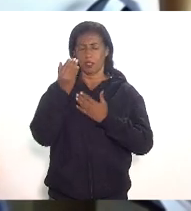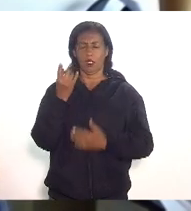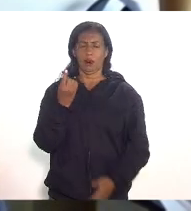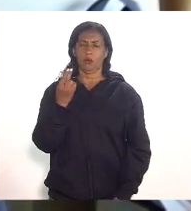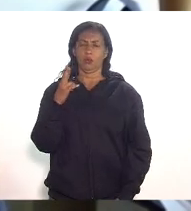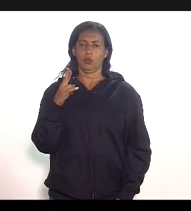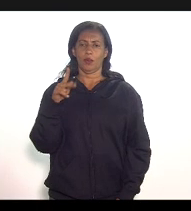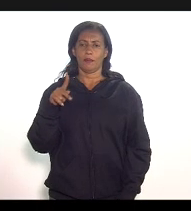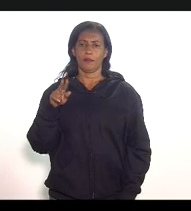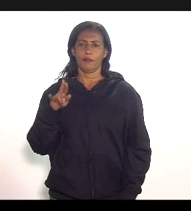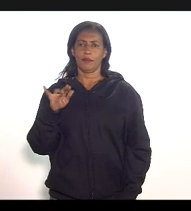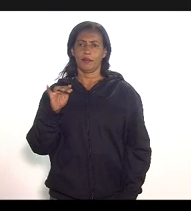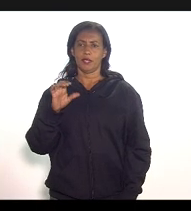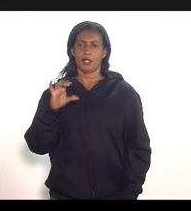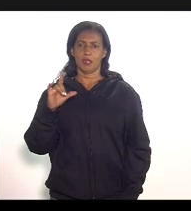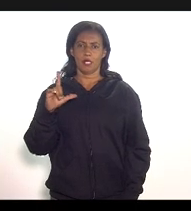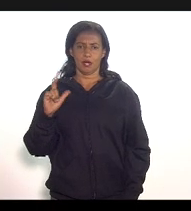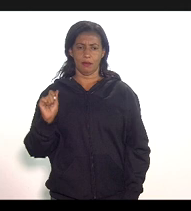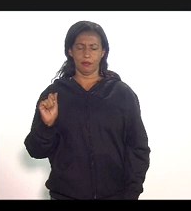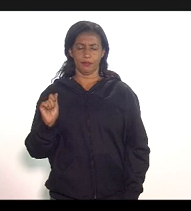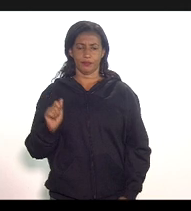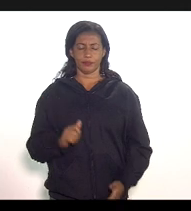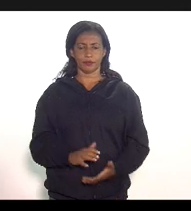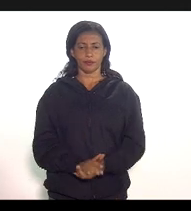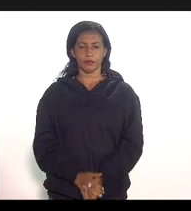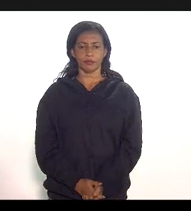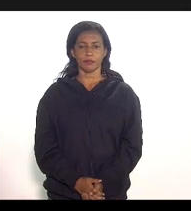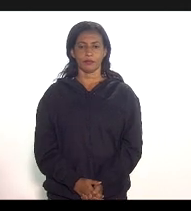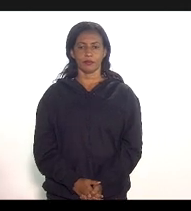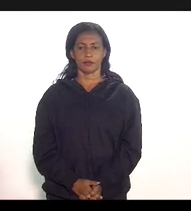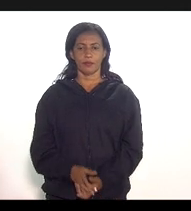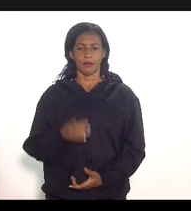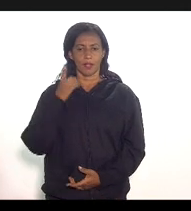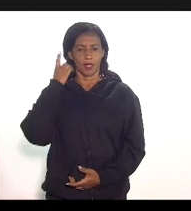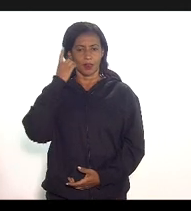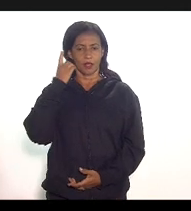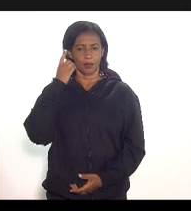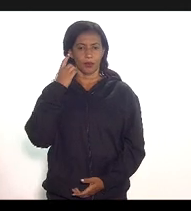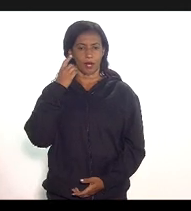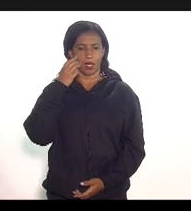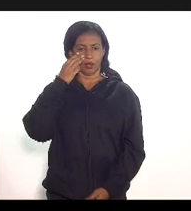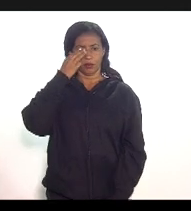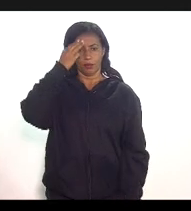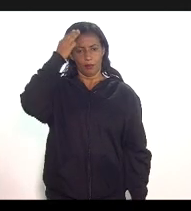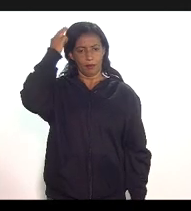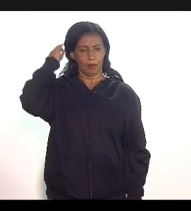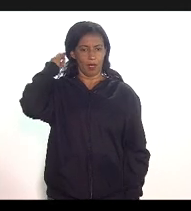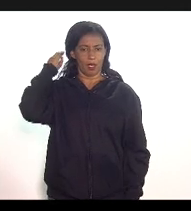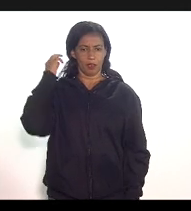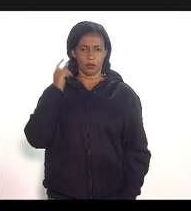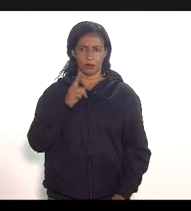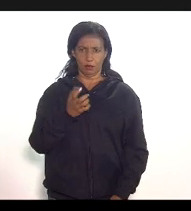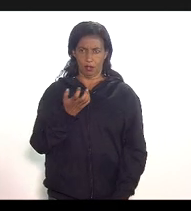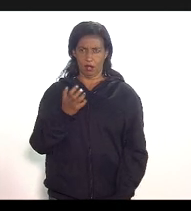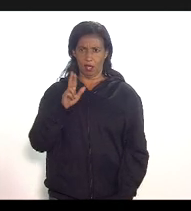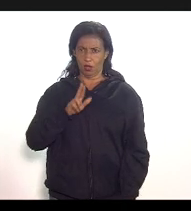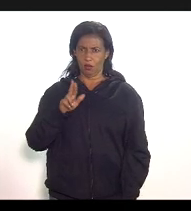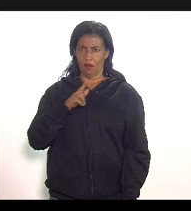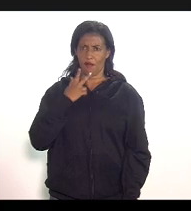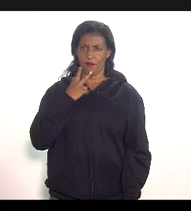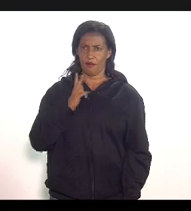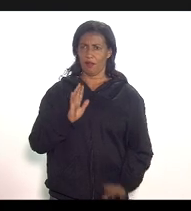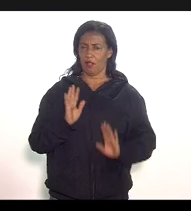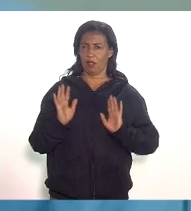Priscila bom deputado Márcio Pacheco quer fazer uso da palavra não